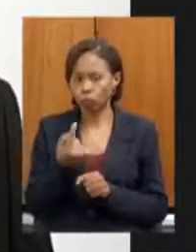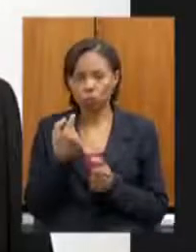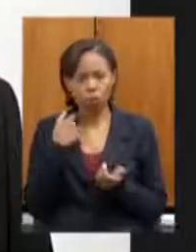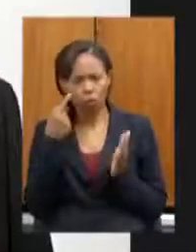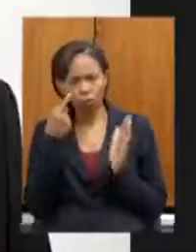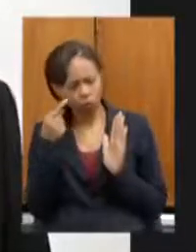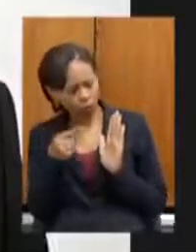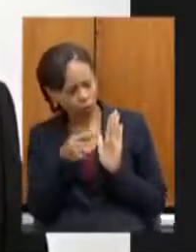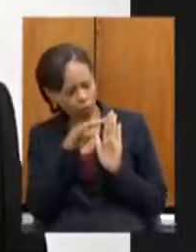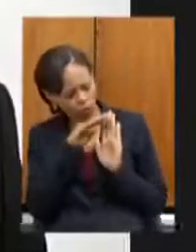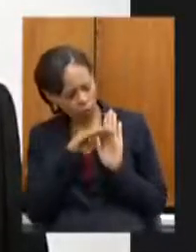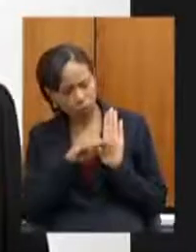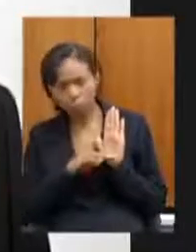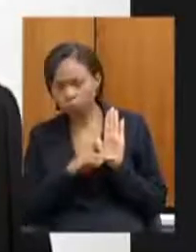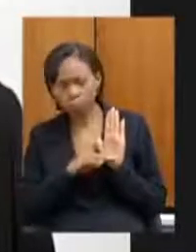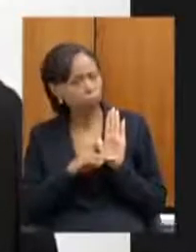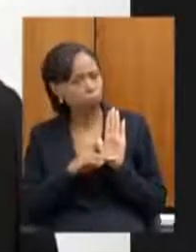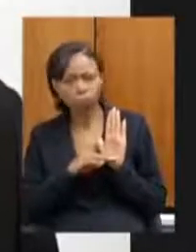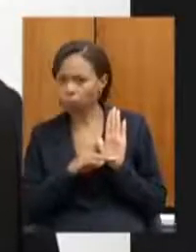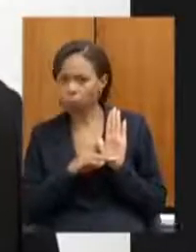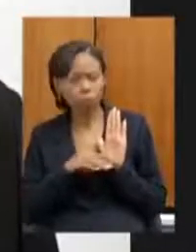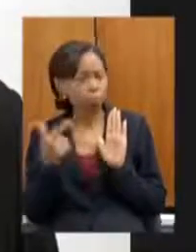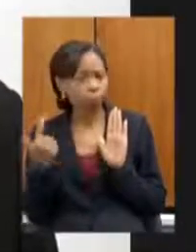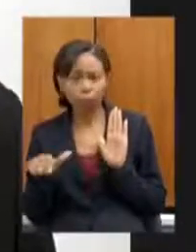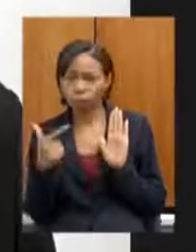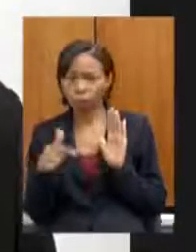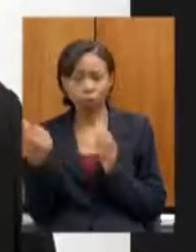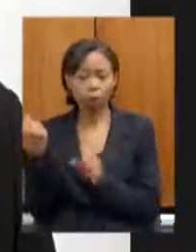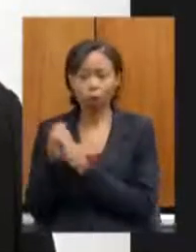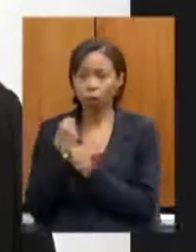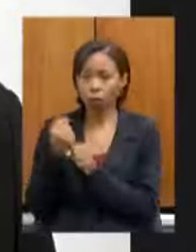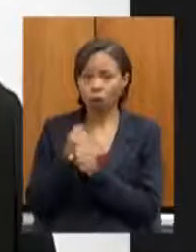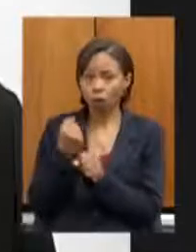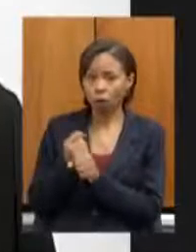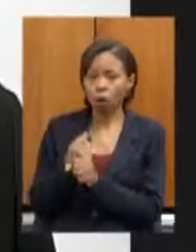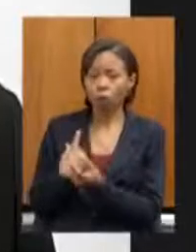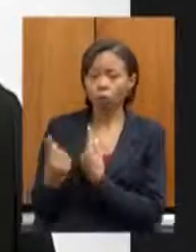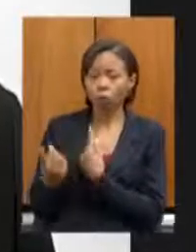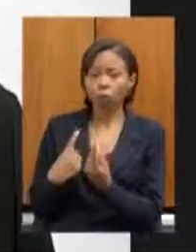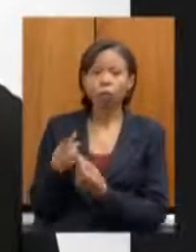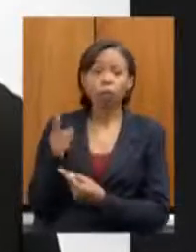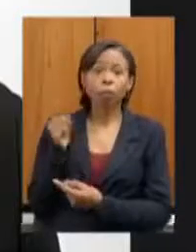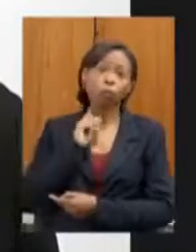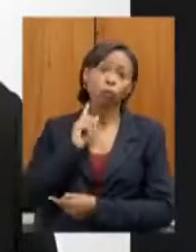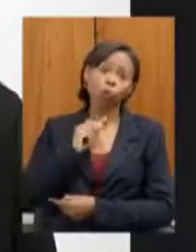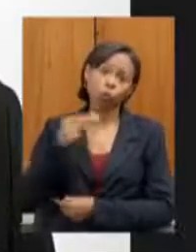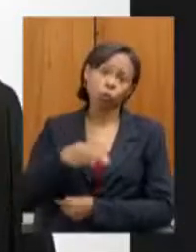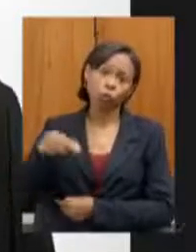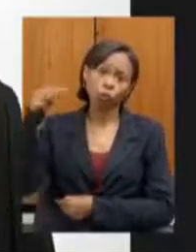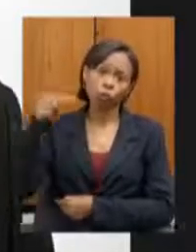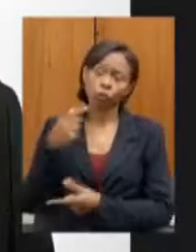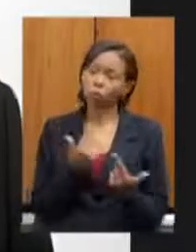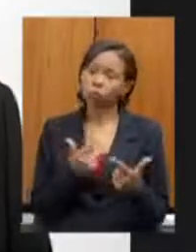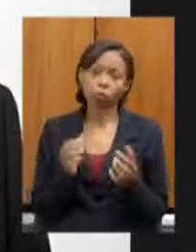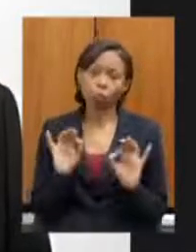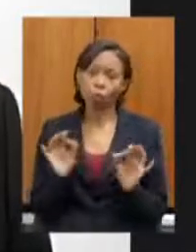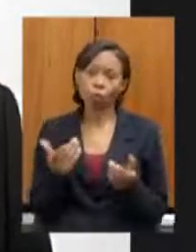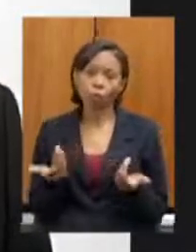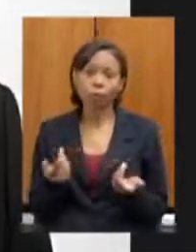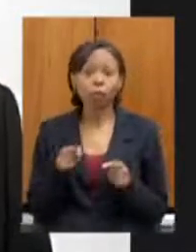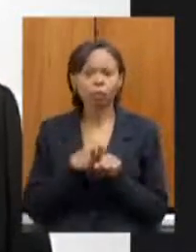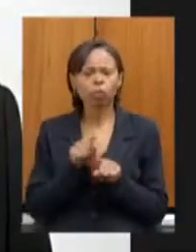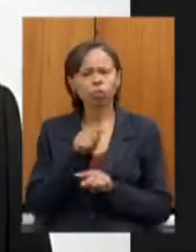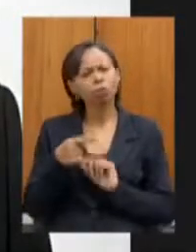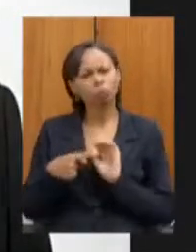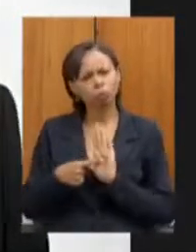não tem uma única obra viária apresentada para o norte de Minas e da mesma forma dentro da apresentação do